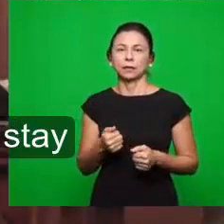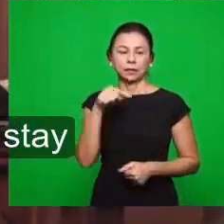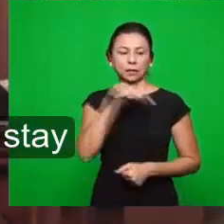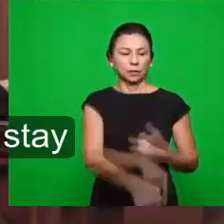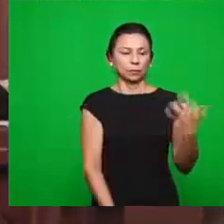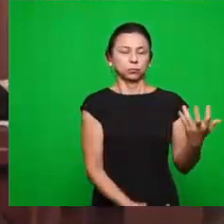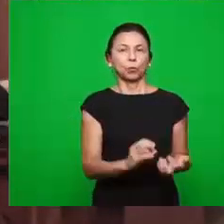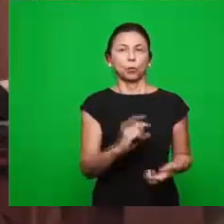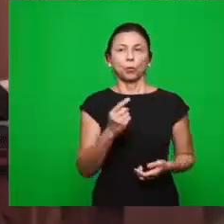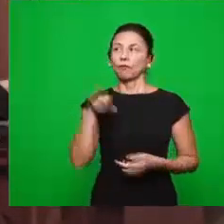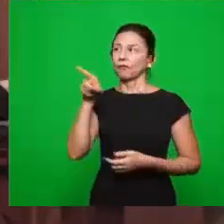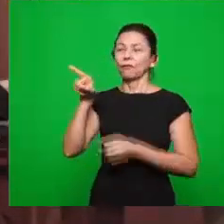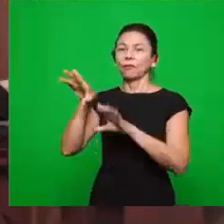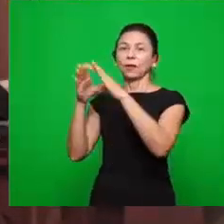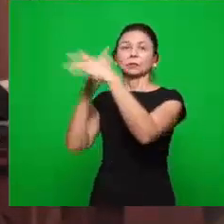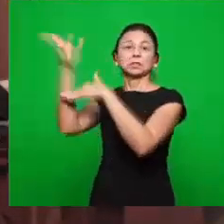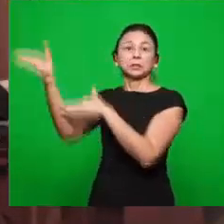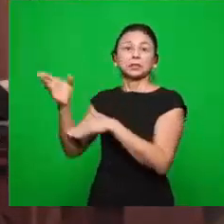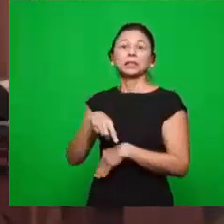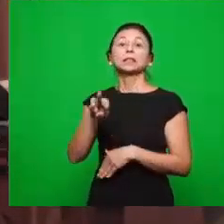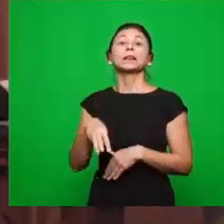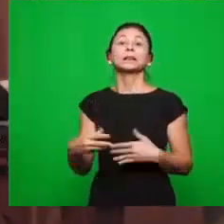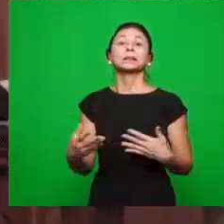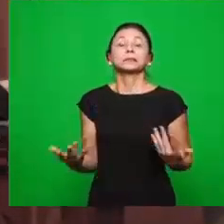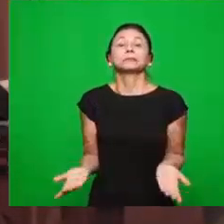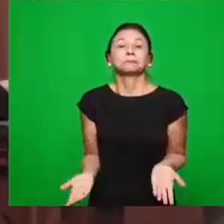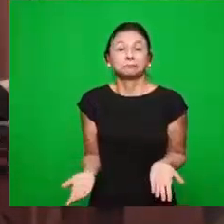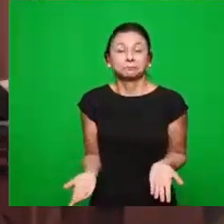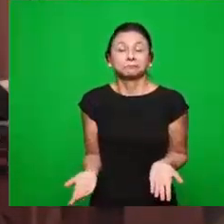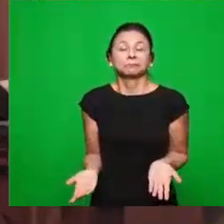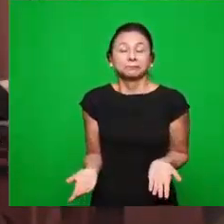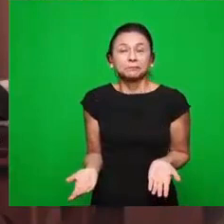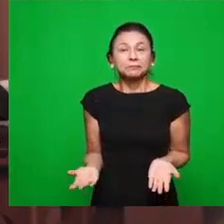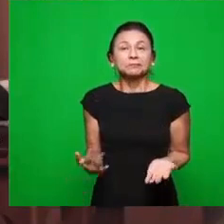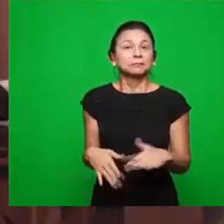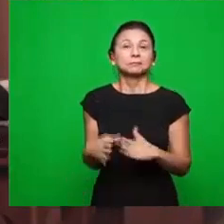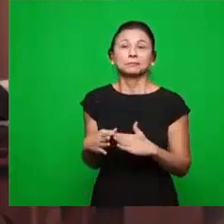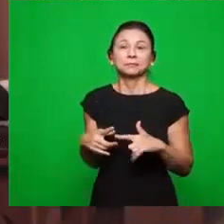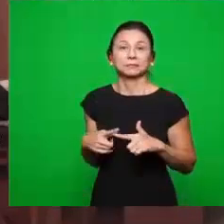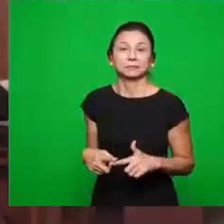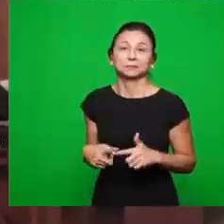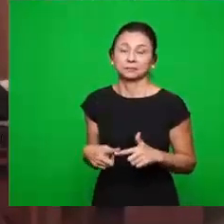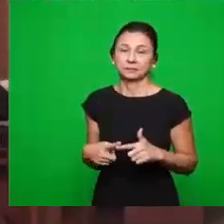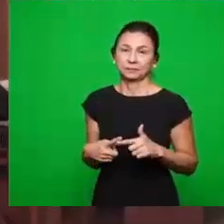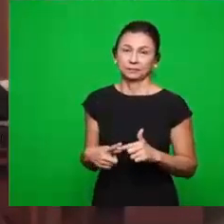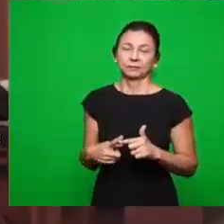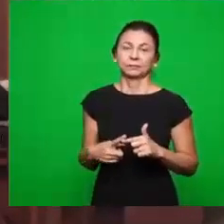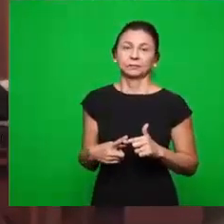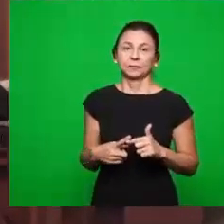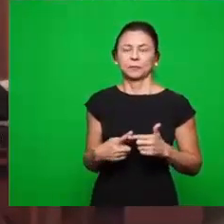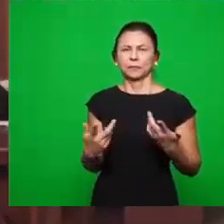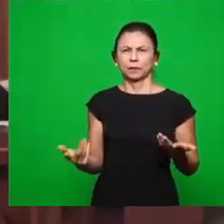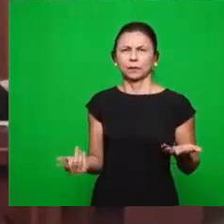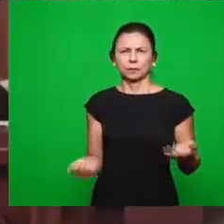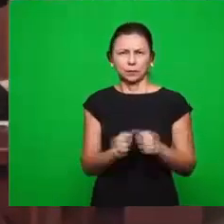inferno, quem vai ficar, quem vai subir, quem vai. Então, ela sabe que a figura, as figuras que